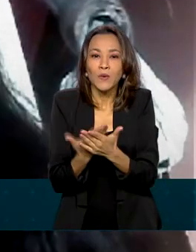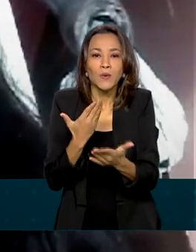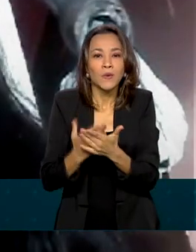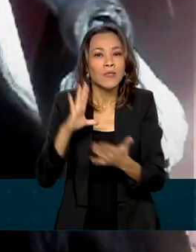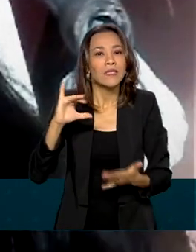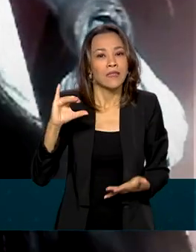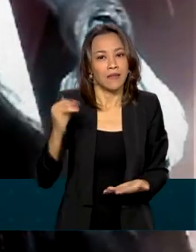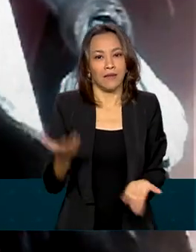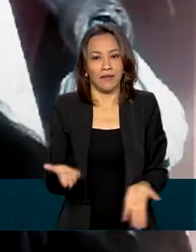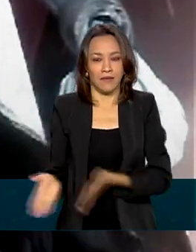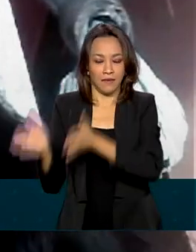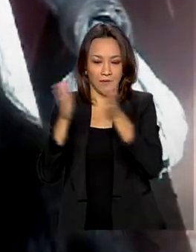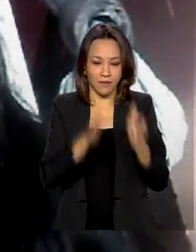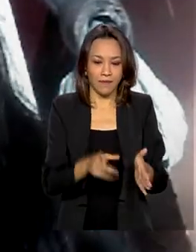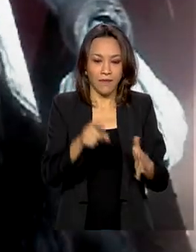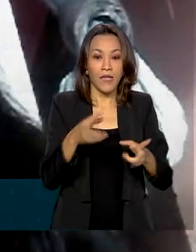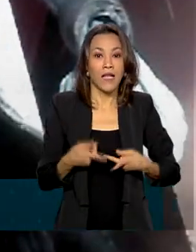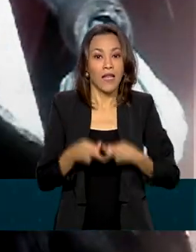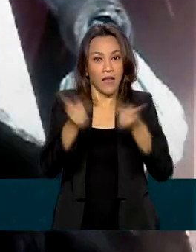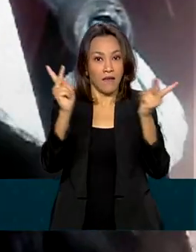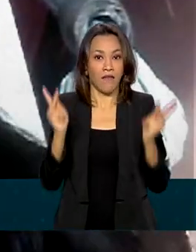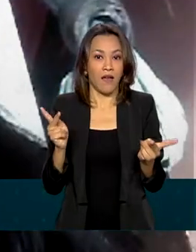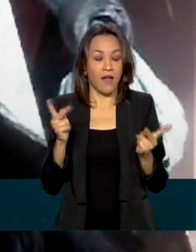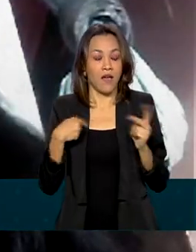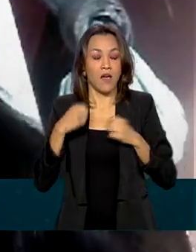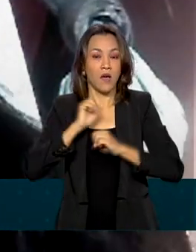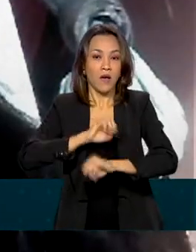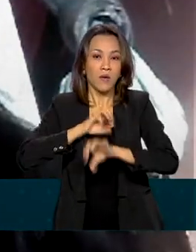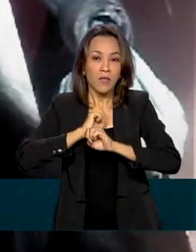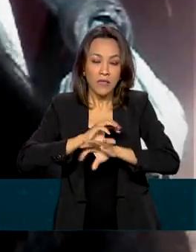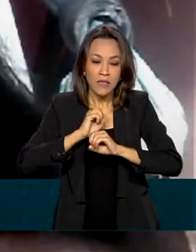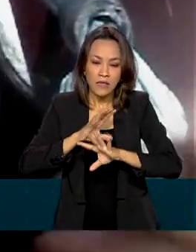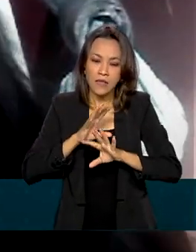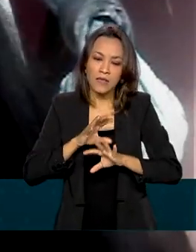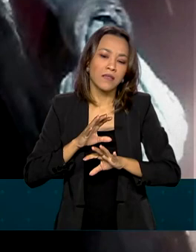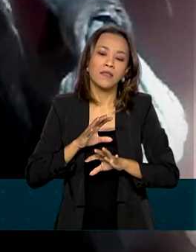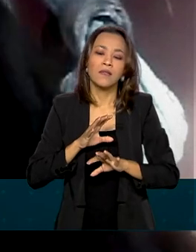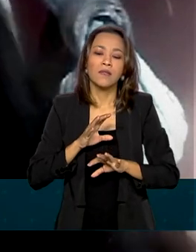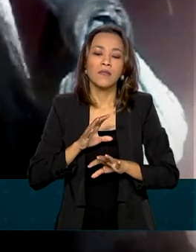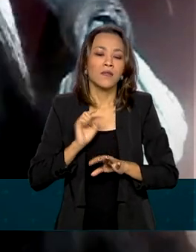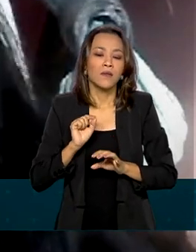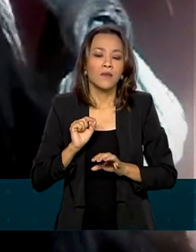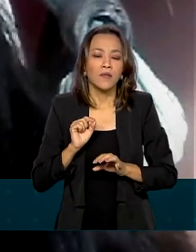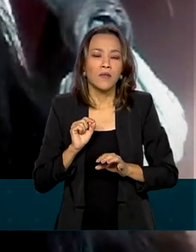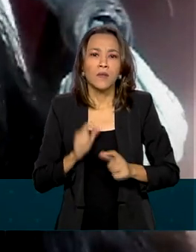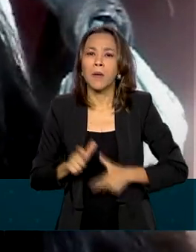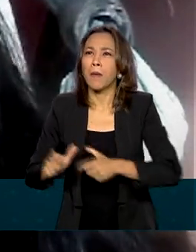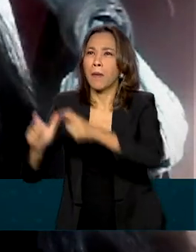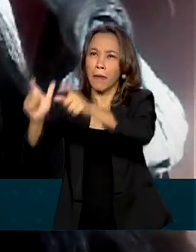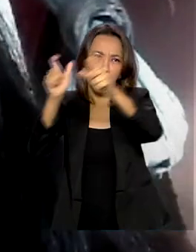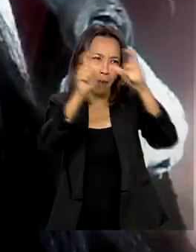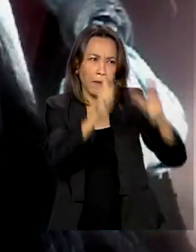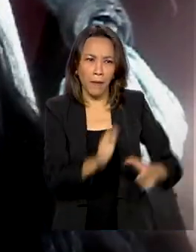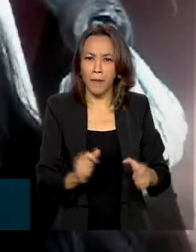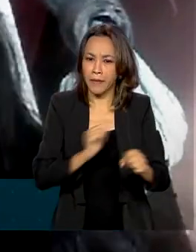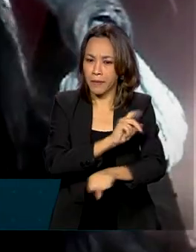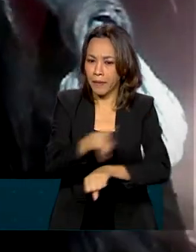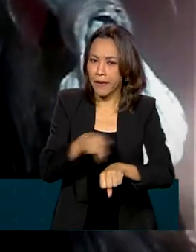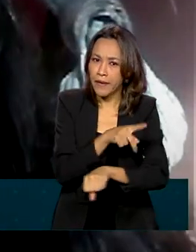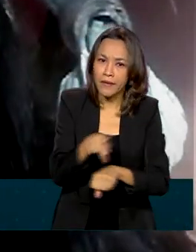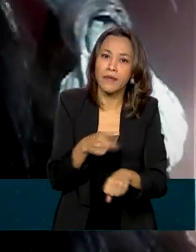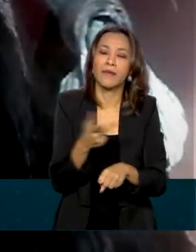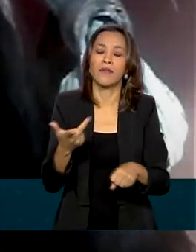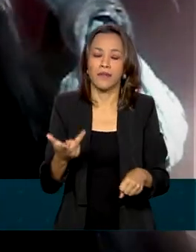Levar educação a todas as partes do país, que seja